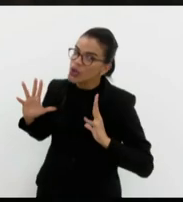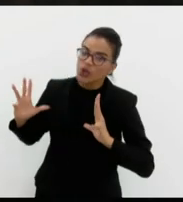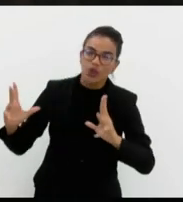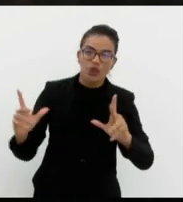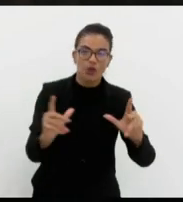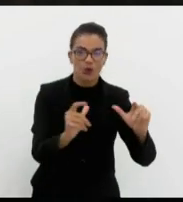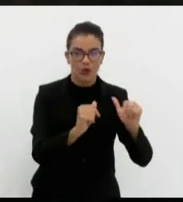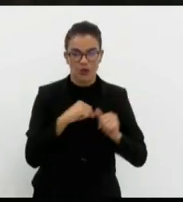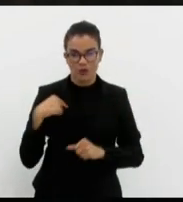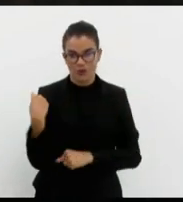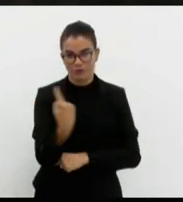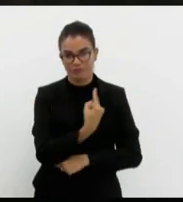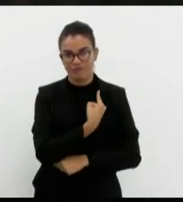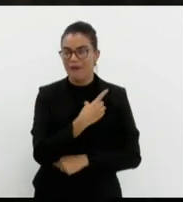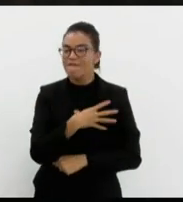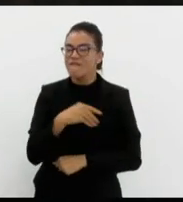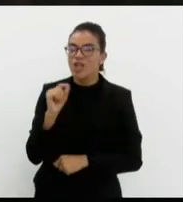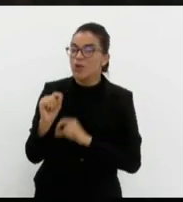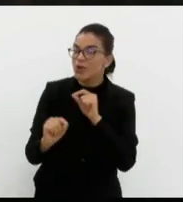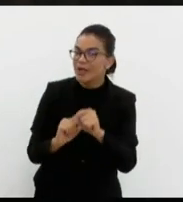filhos de Deus.